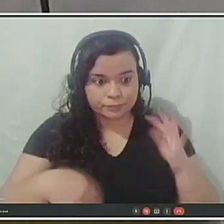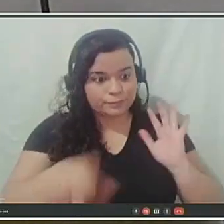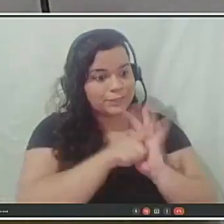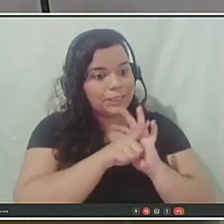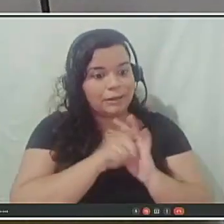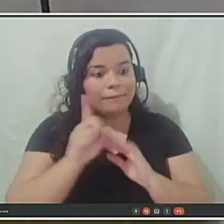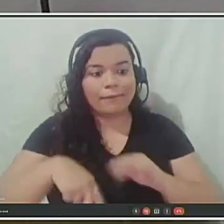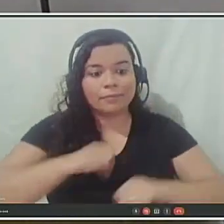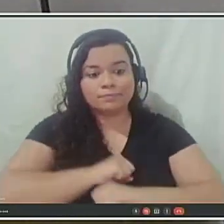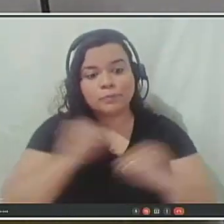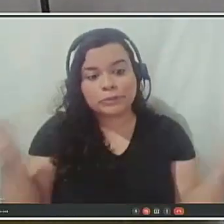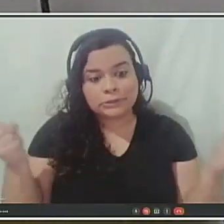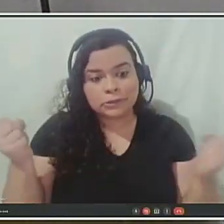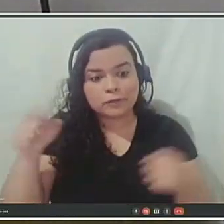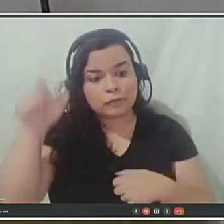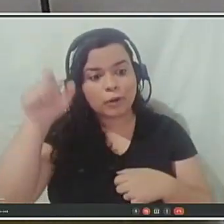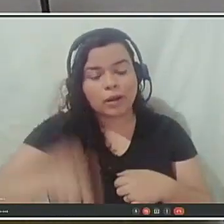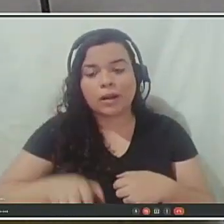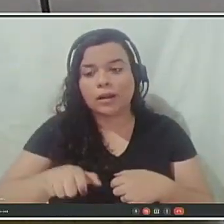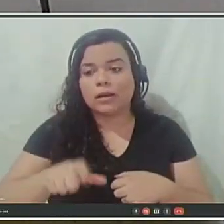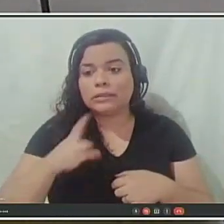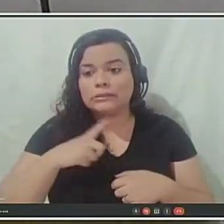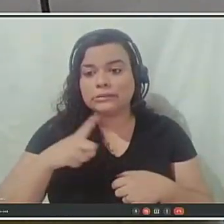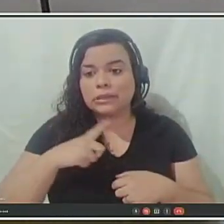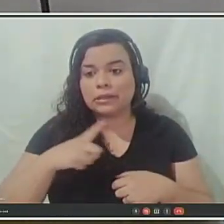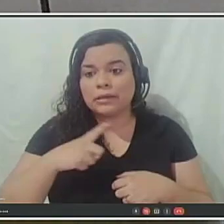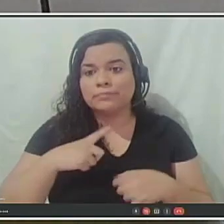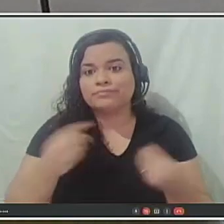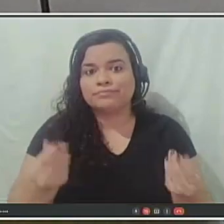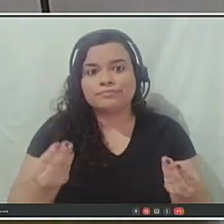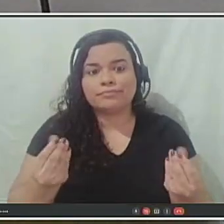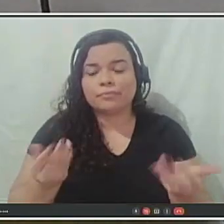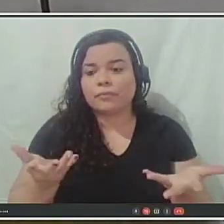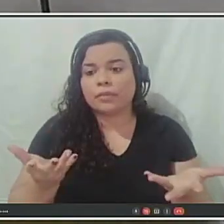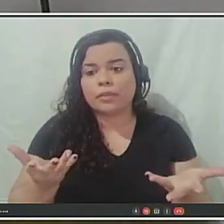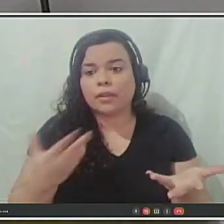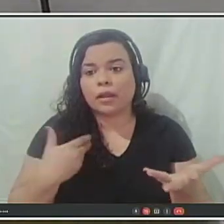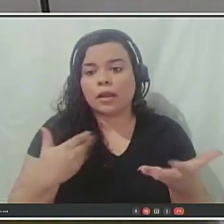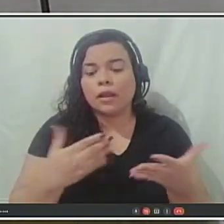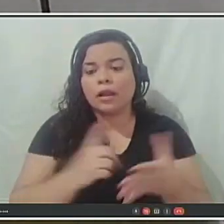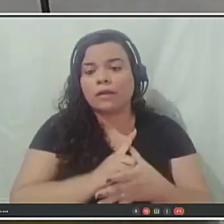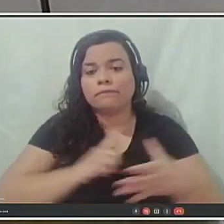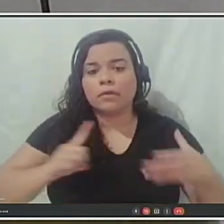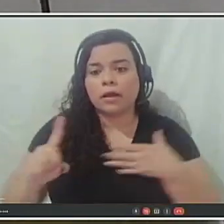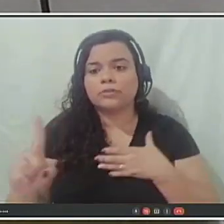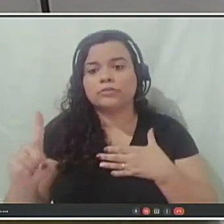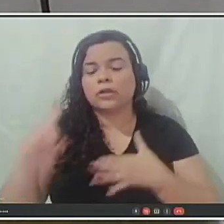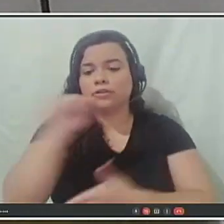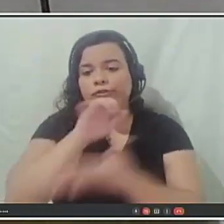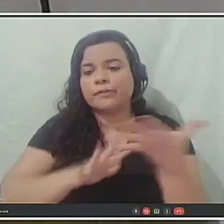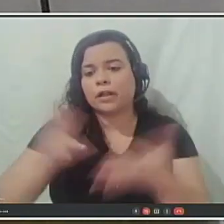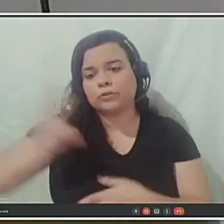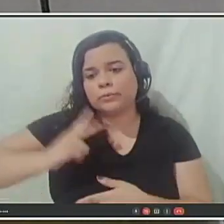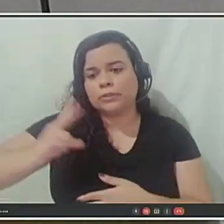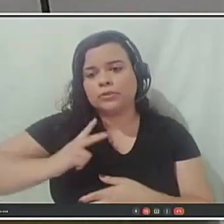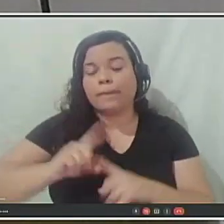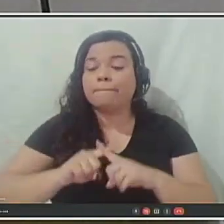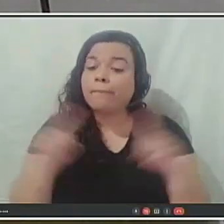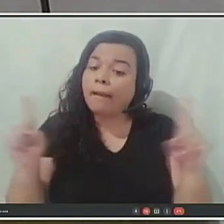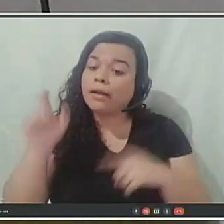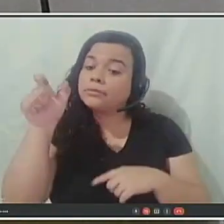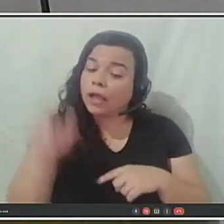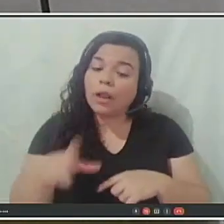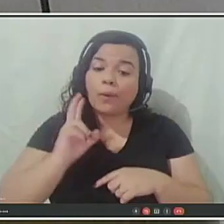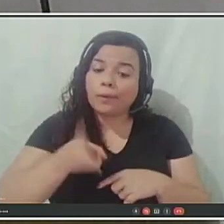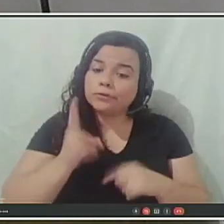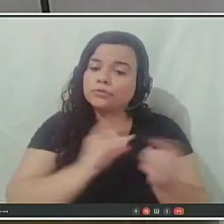possa se afastar para desempenhar atividades de assuntos particulares, mas que continue contribuindo para o sistema. E